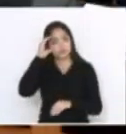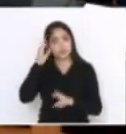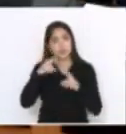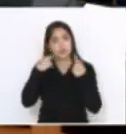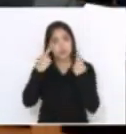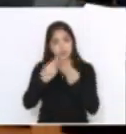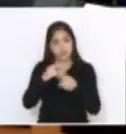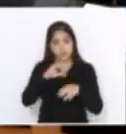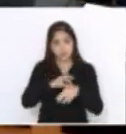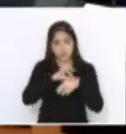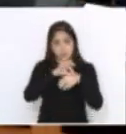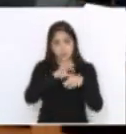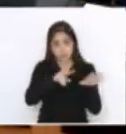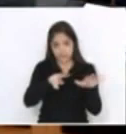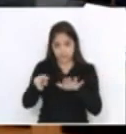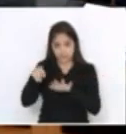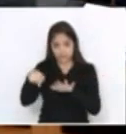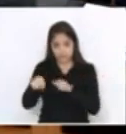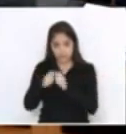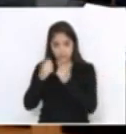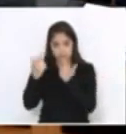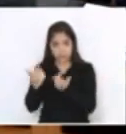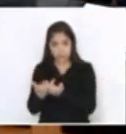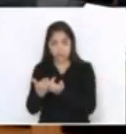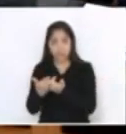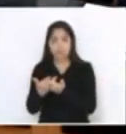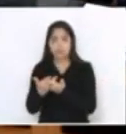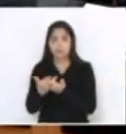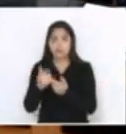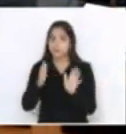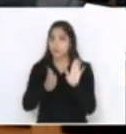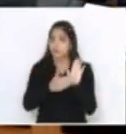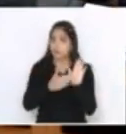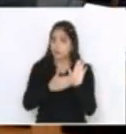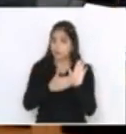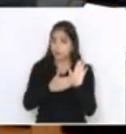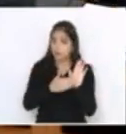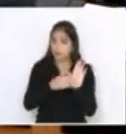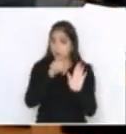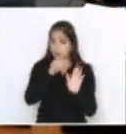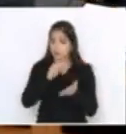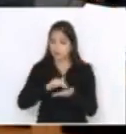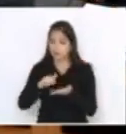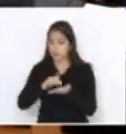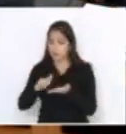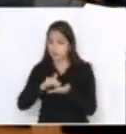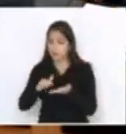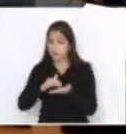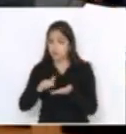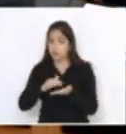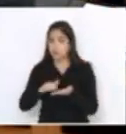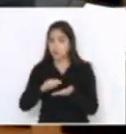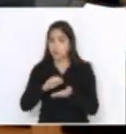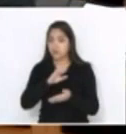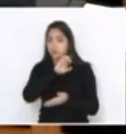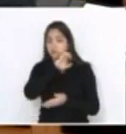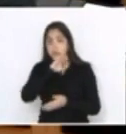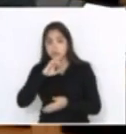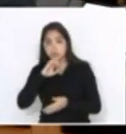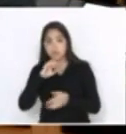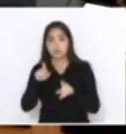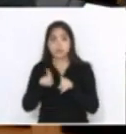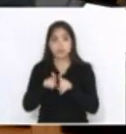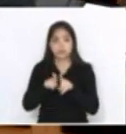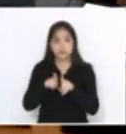de líderes dessa semana foi proposta pelo secretário da Casa Civil, Nelson Serpa, pelo secretário de